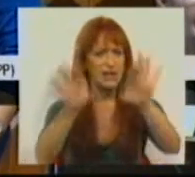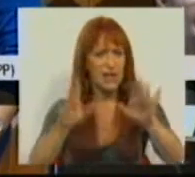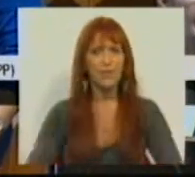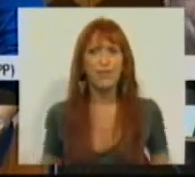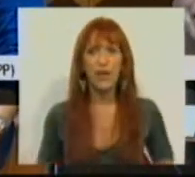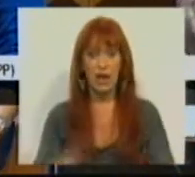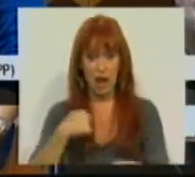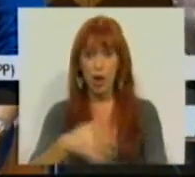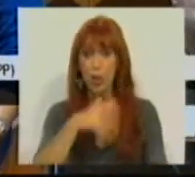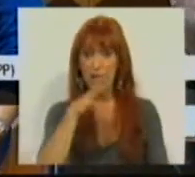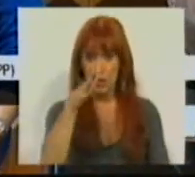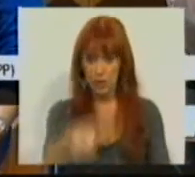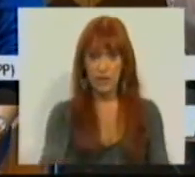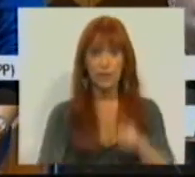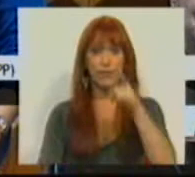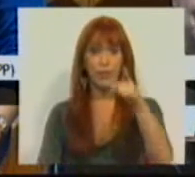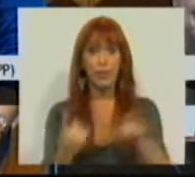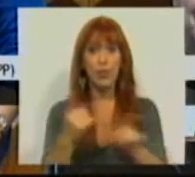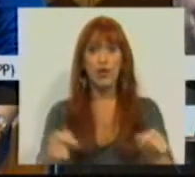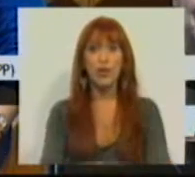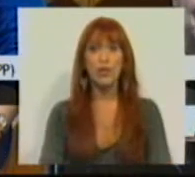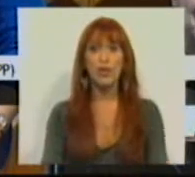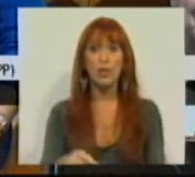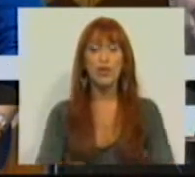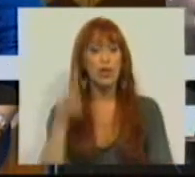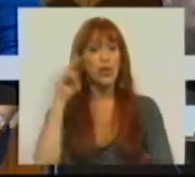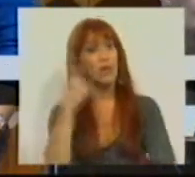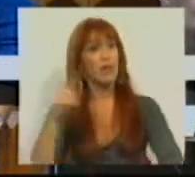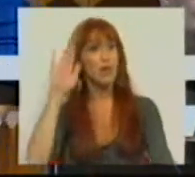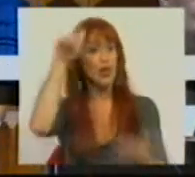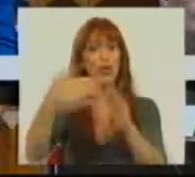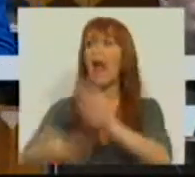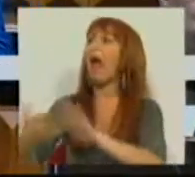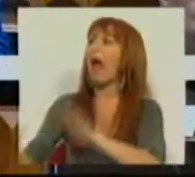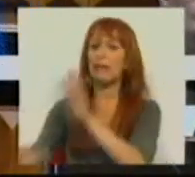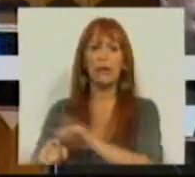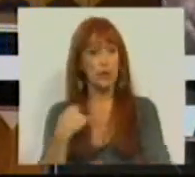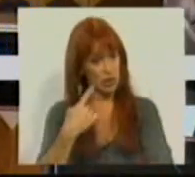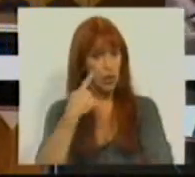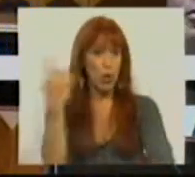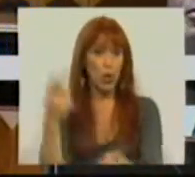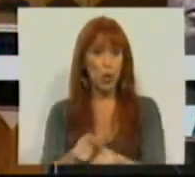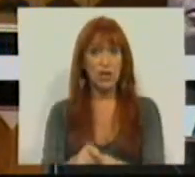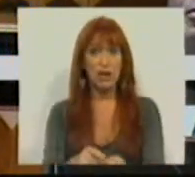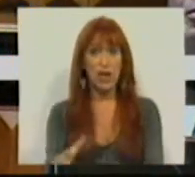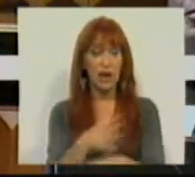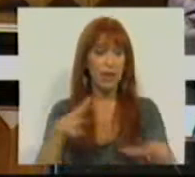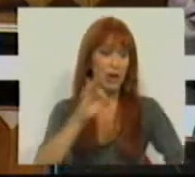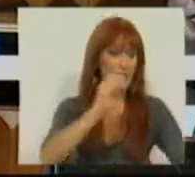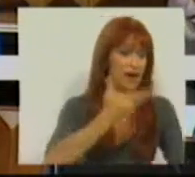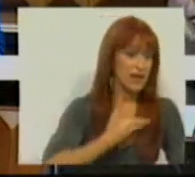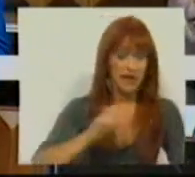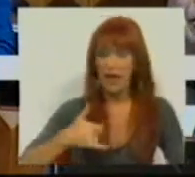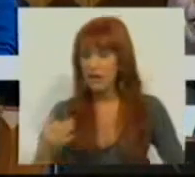Faço esta afirmação porque estão à vista os resultados da pressa legislativa que é conhecida a maioria PSD,